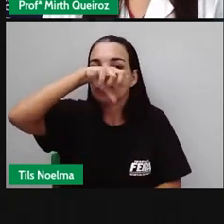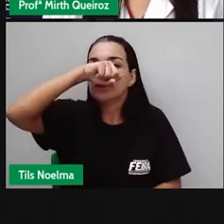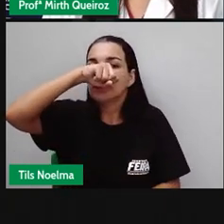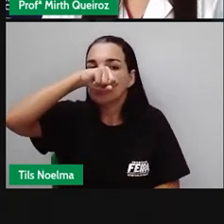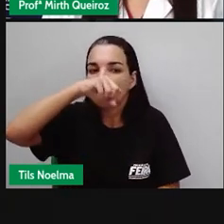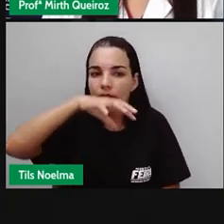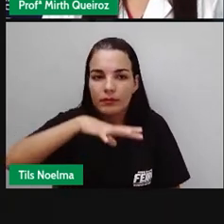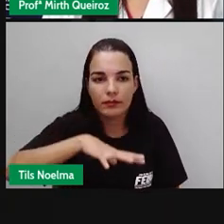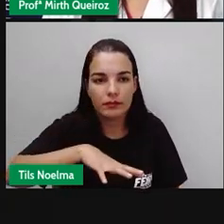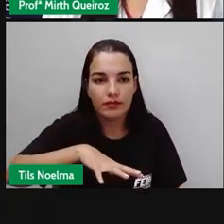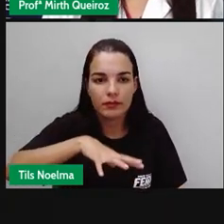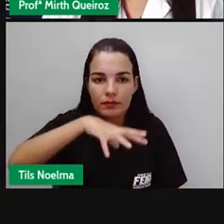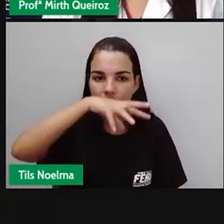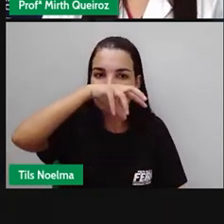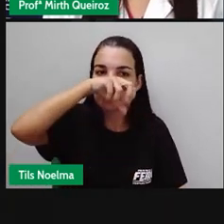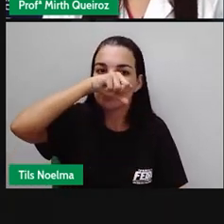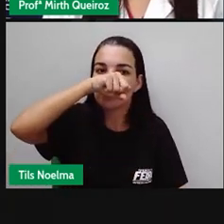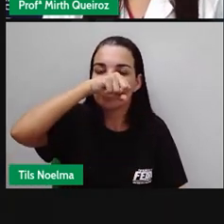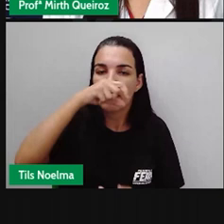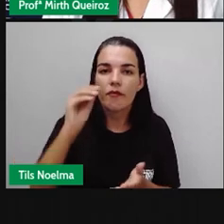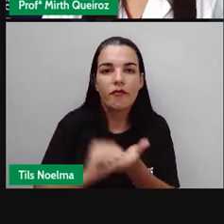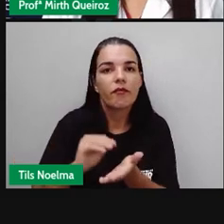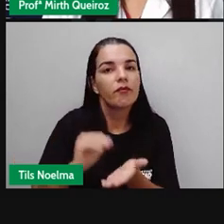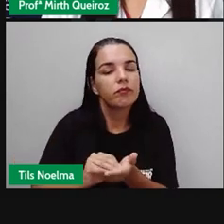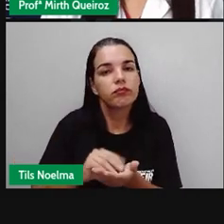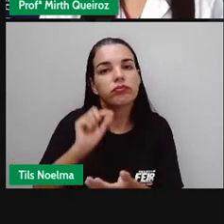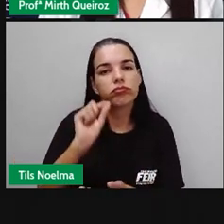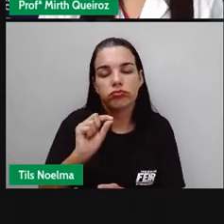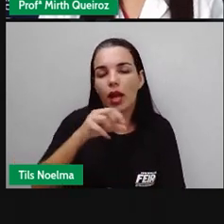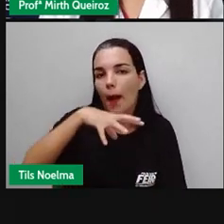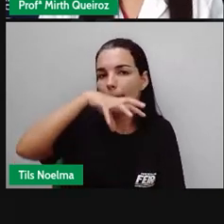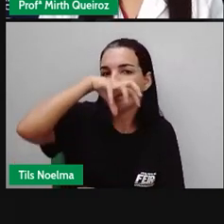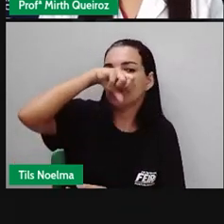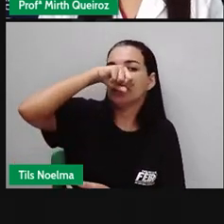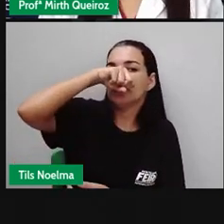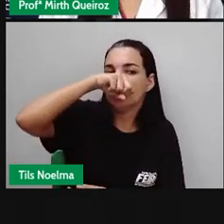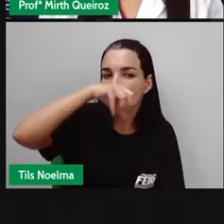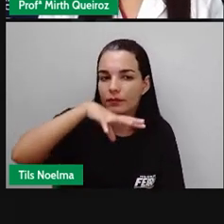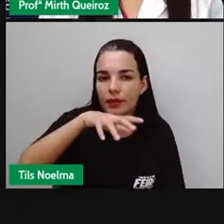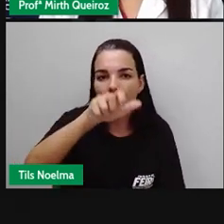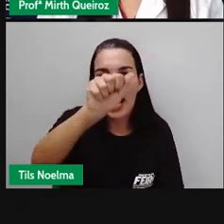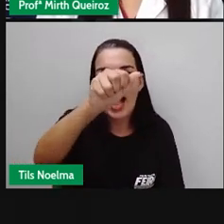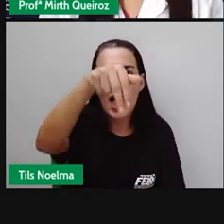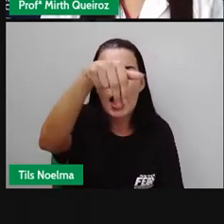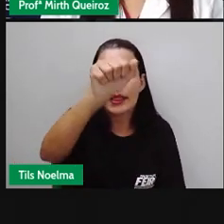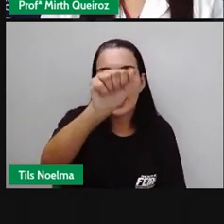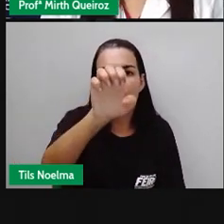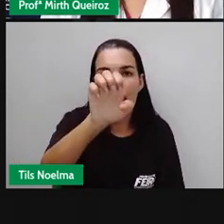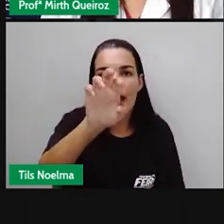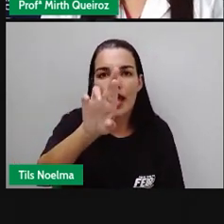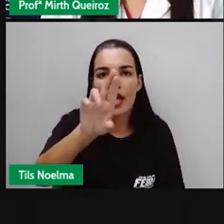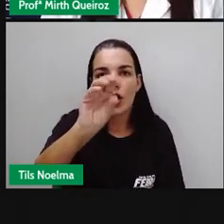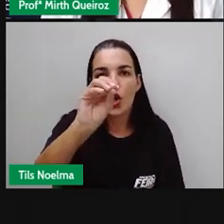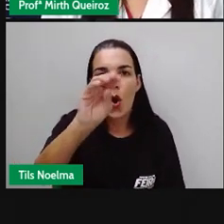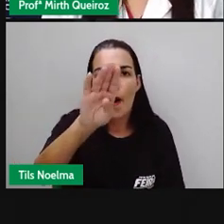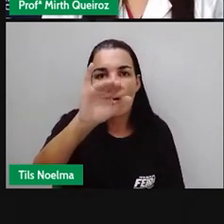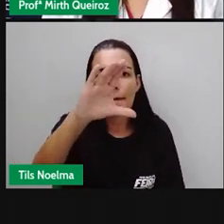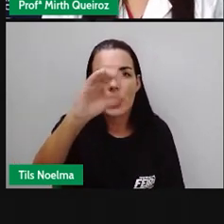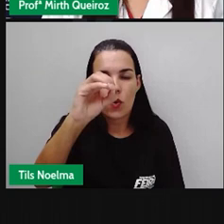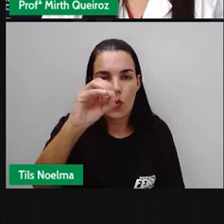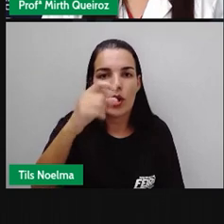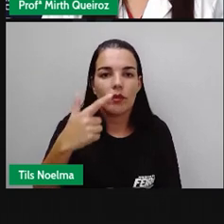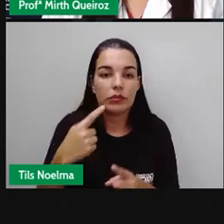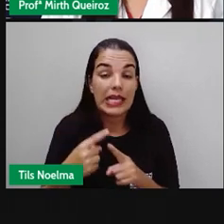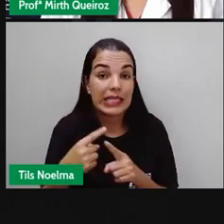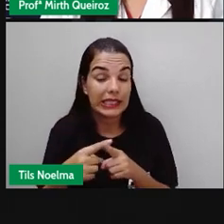anaeróbico. Anaeróbico é sem a presença do oxigênio. Quando ocorre uma fermentação com